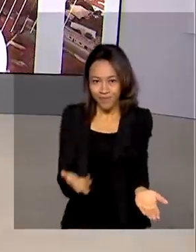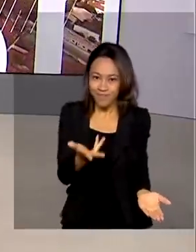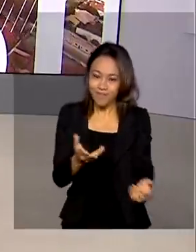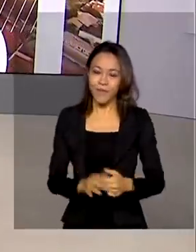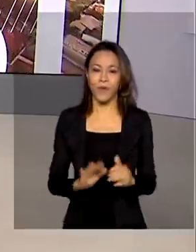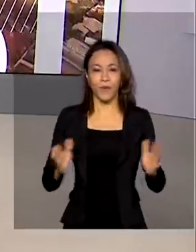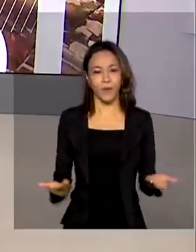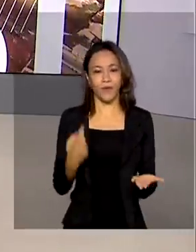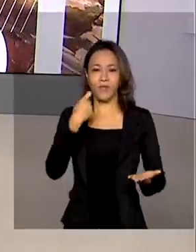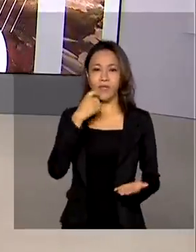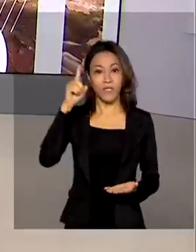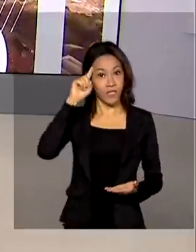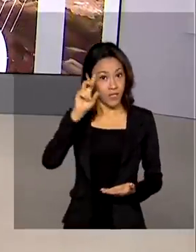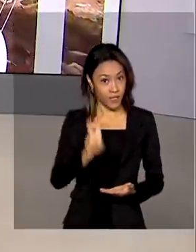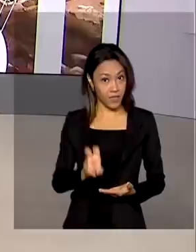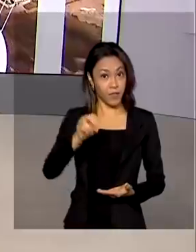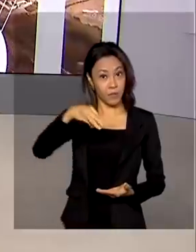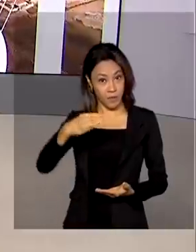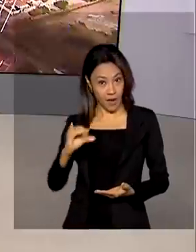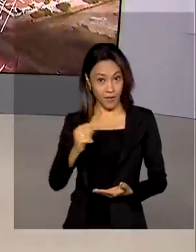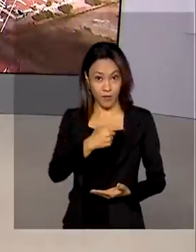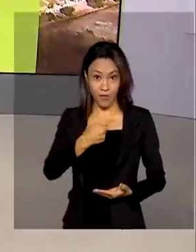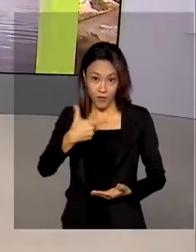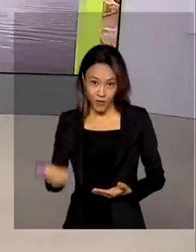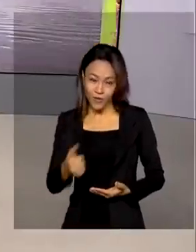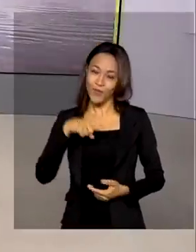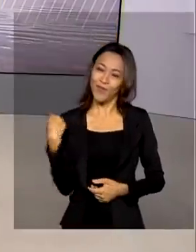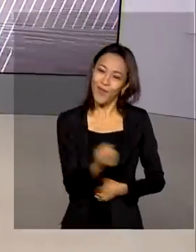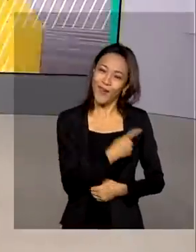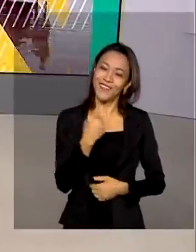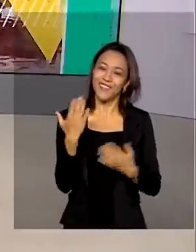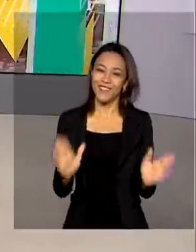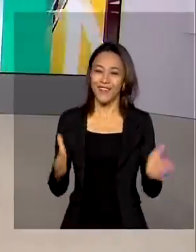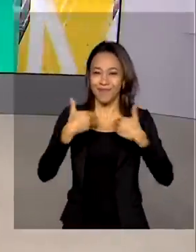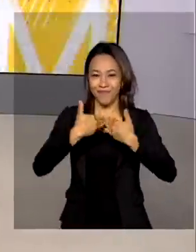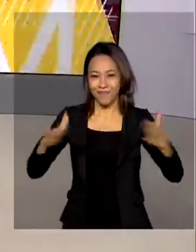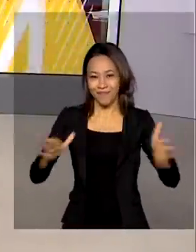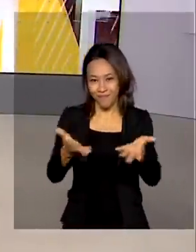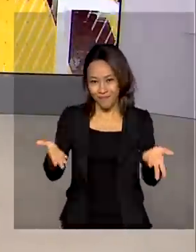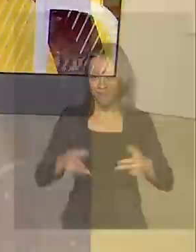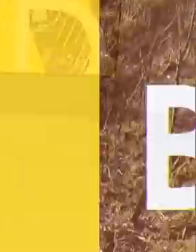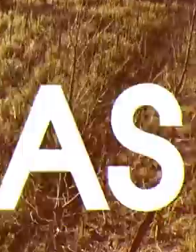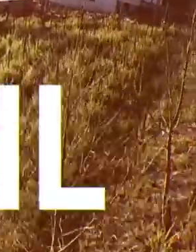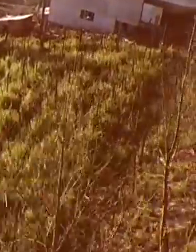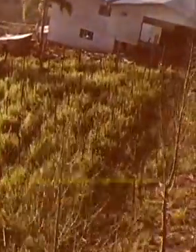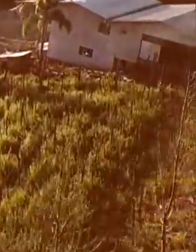Sexta-feira, 5 de março de 2021, o Brasil em Dia já está no ar.